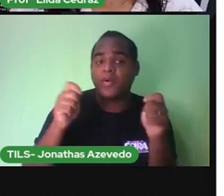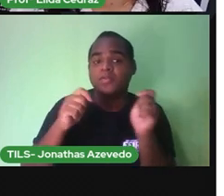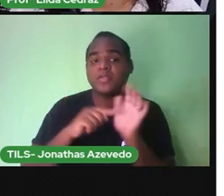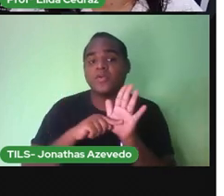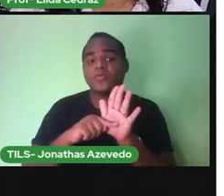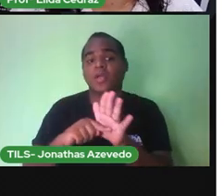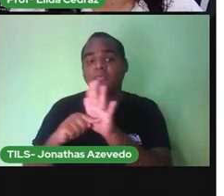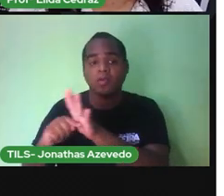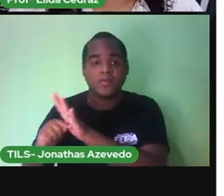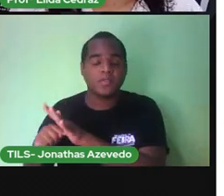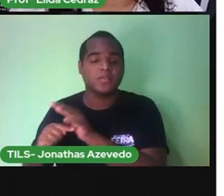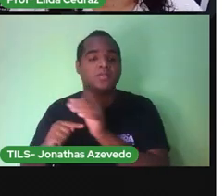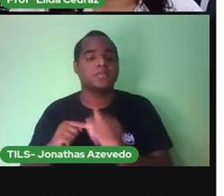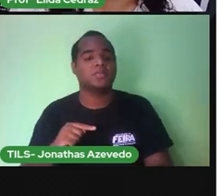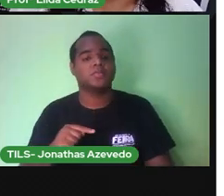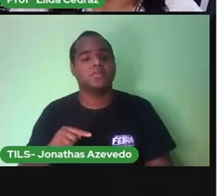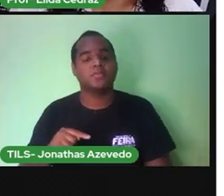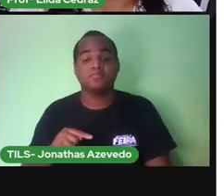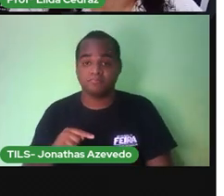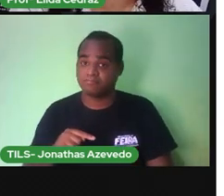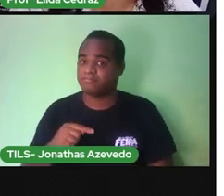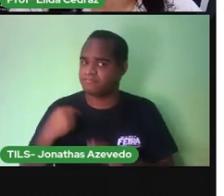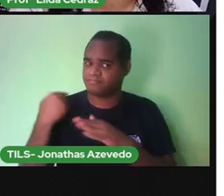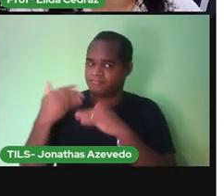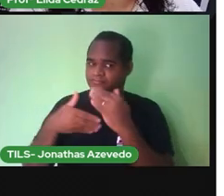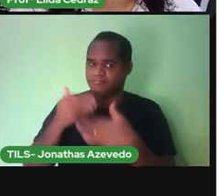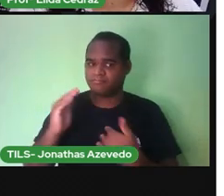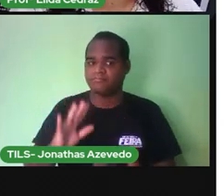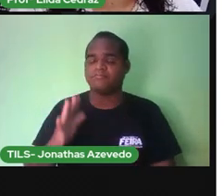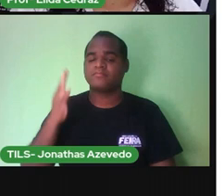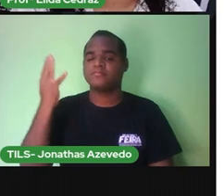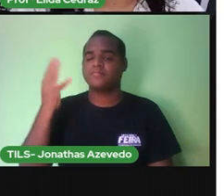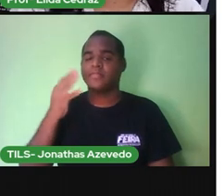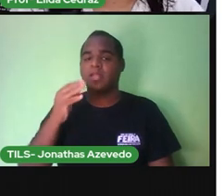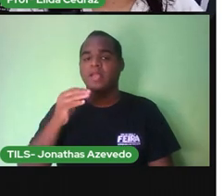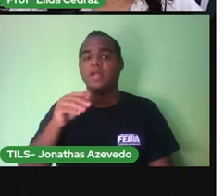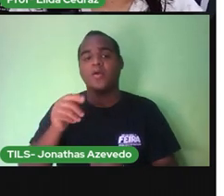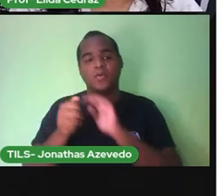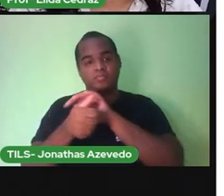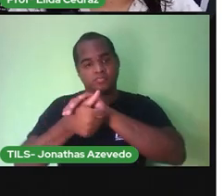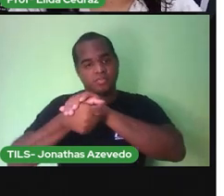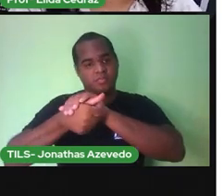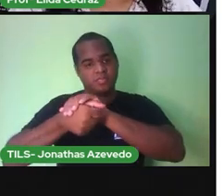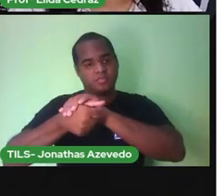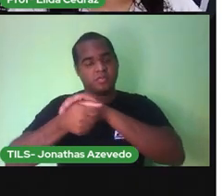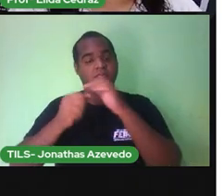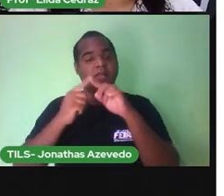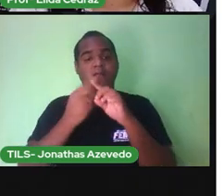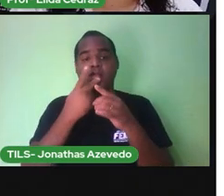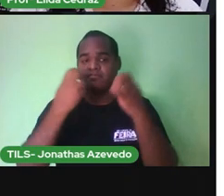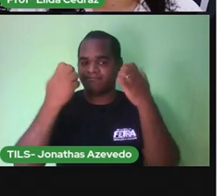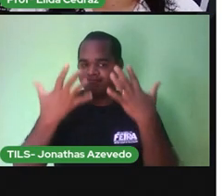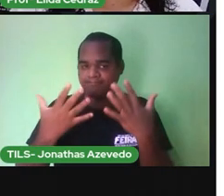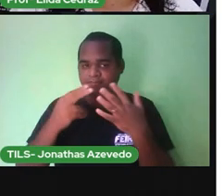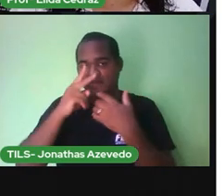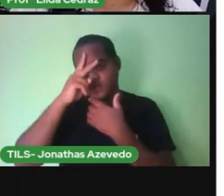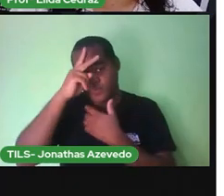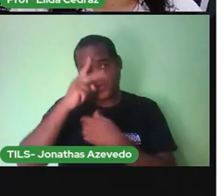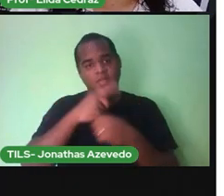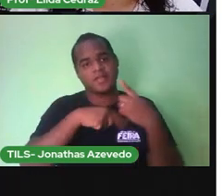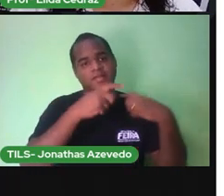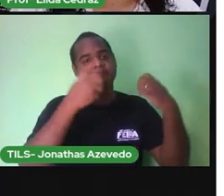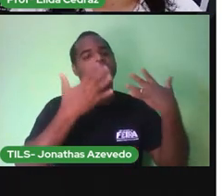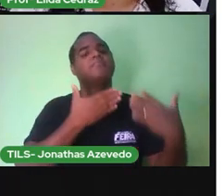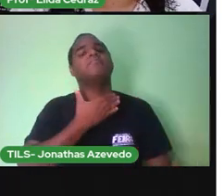Benedita da árvore. Logo adiante, encontrou o jabuti e contou para ele a história da girafa.